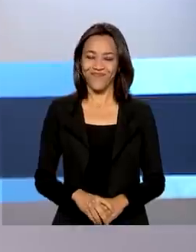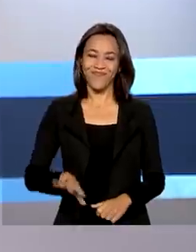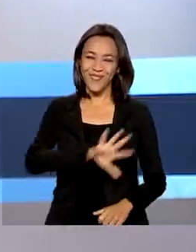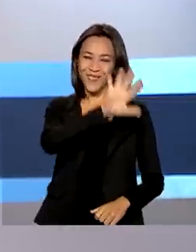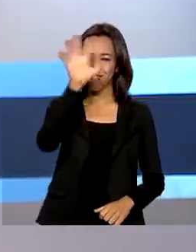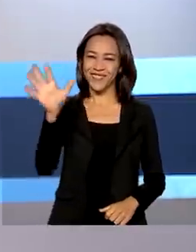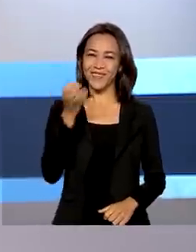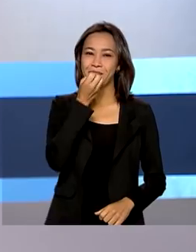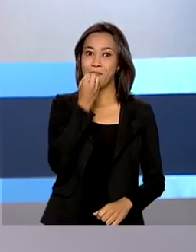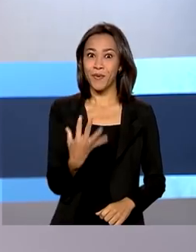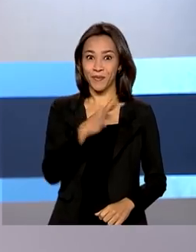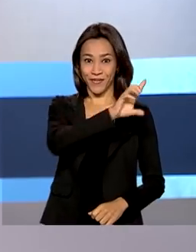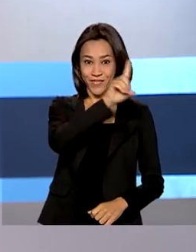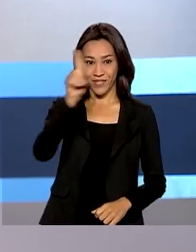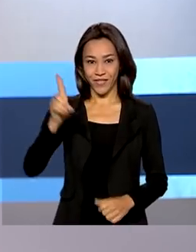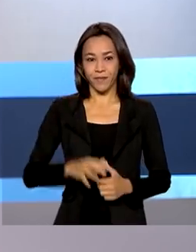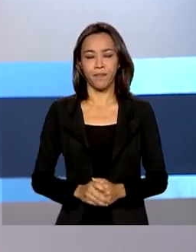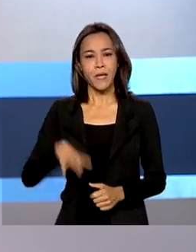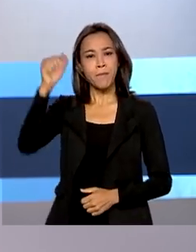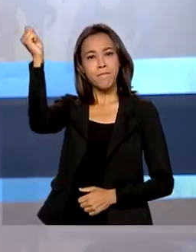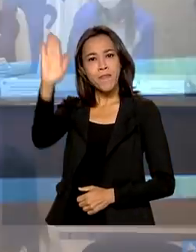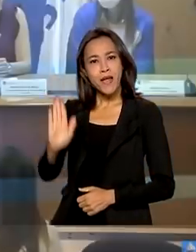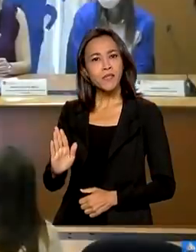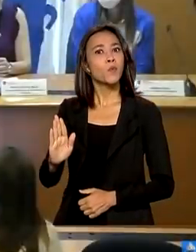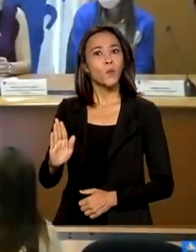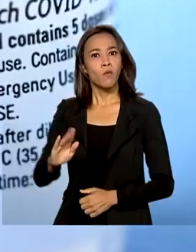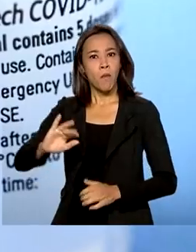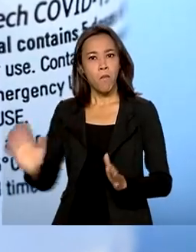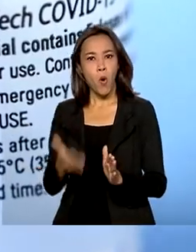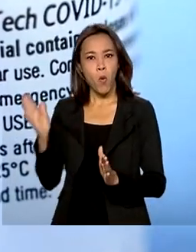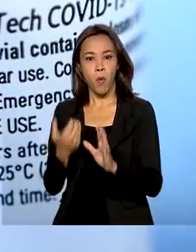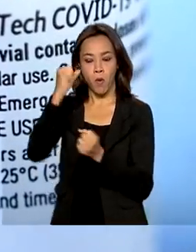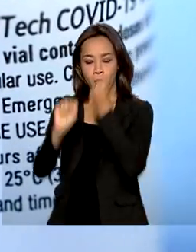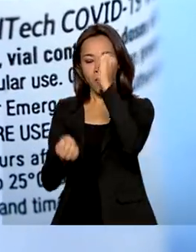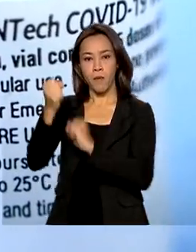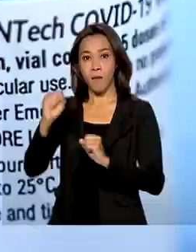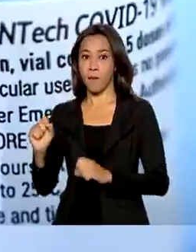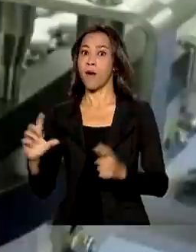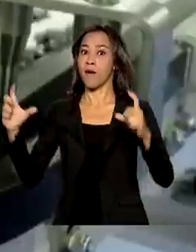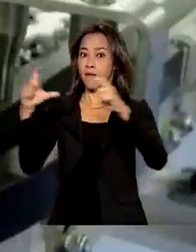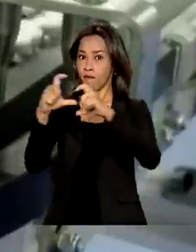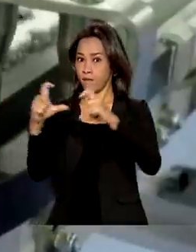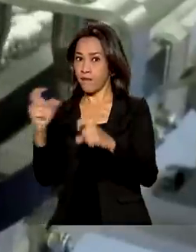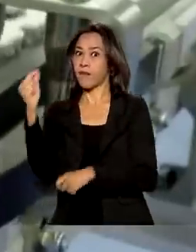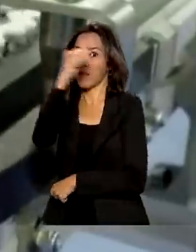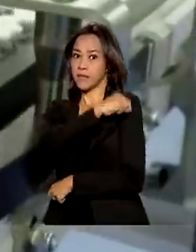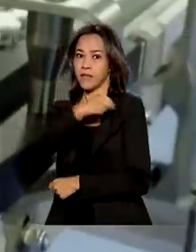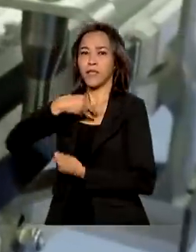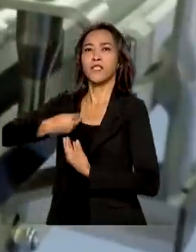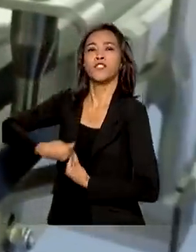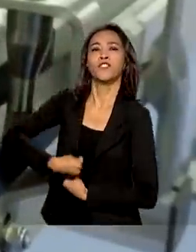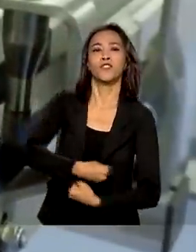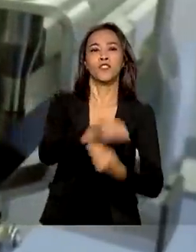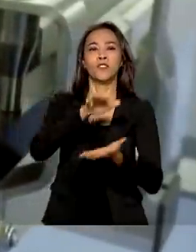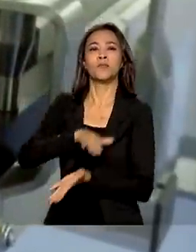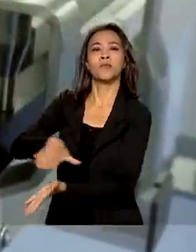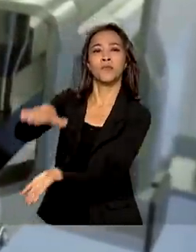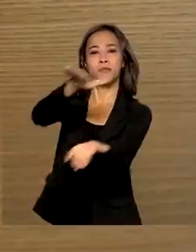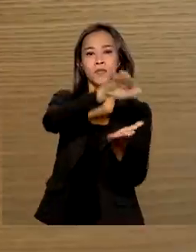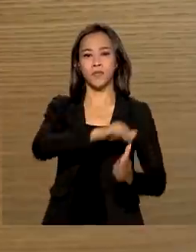Olá, bom dia! Brasil vai produzir a vacina da Pfizer e distribuir para toda a América Latina.